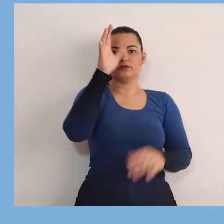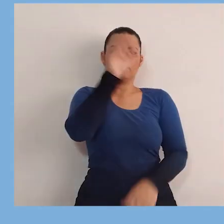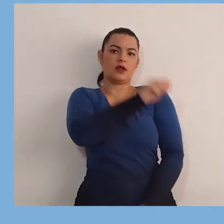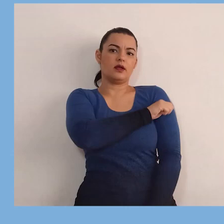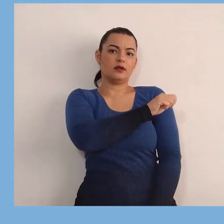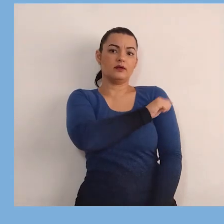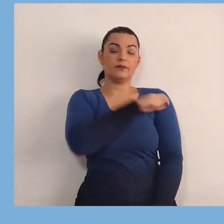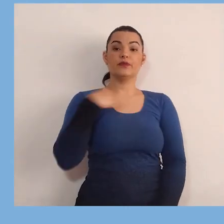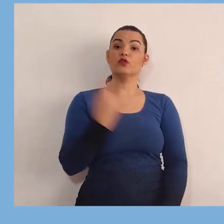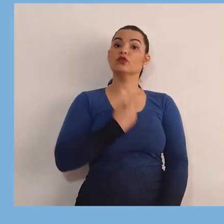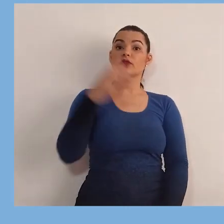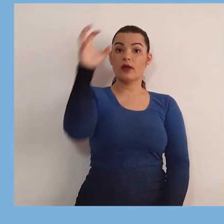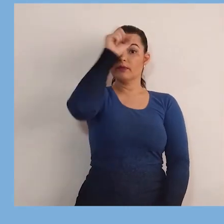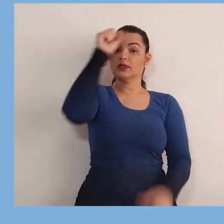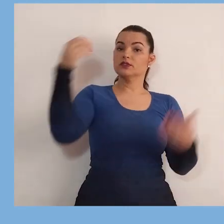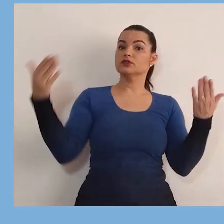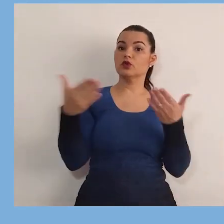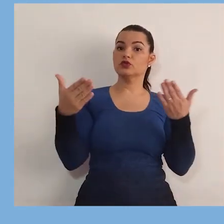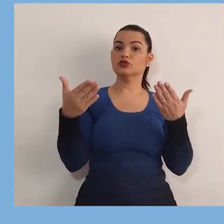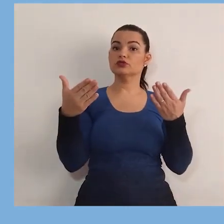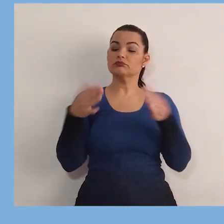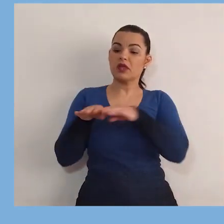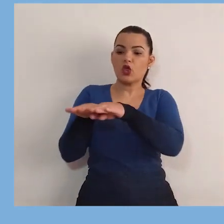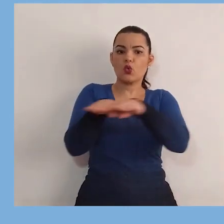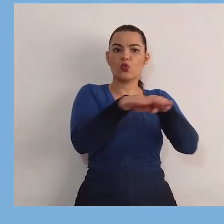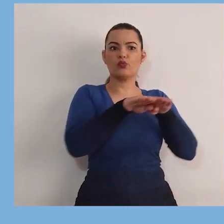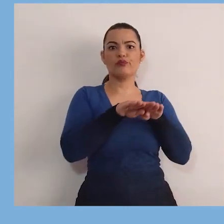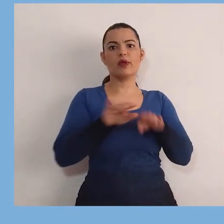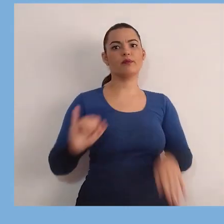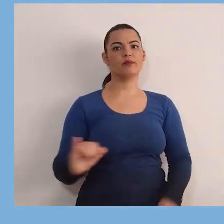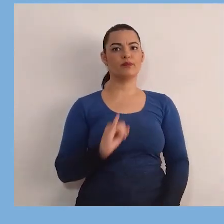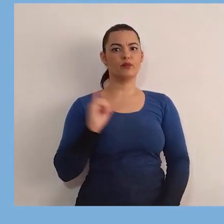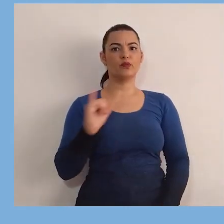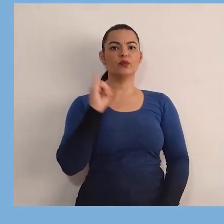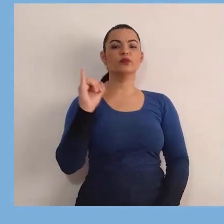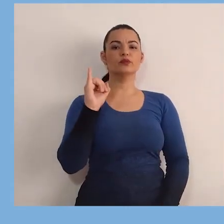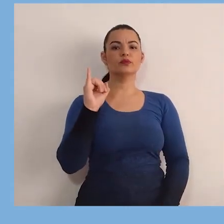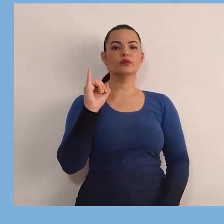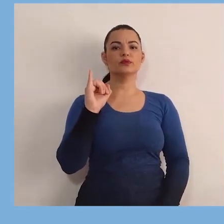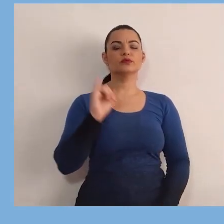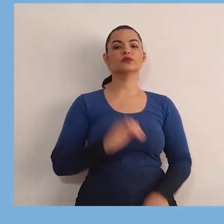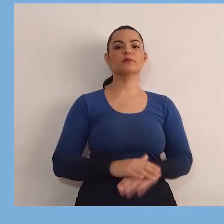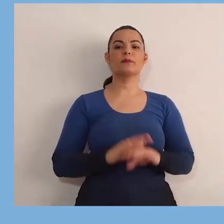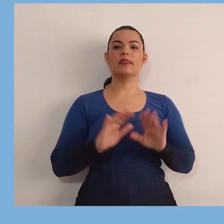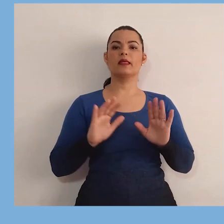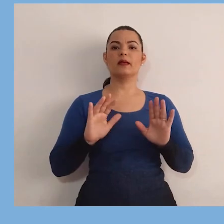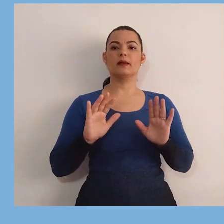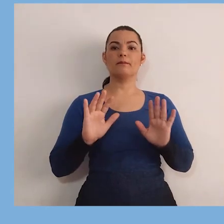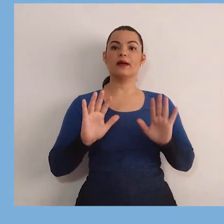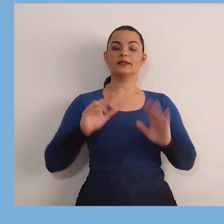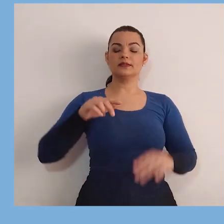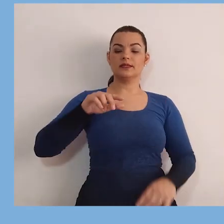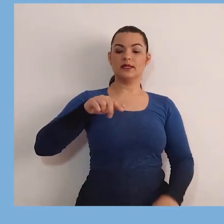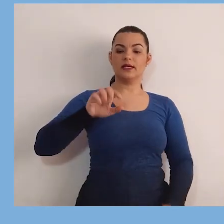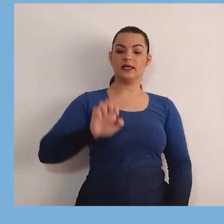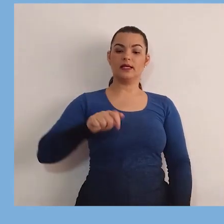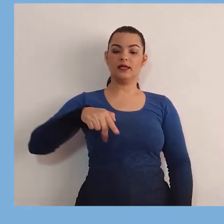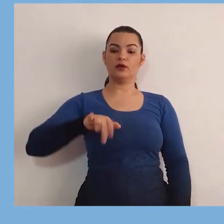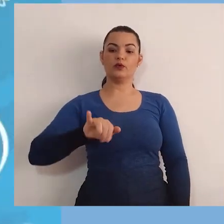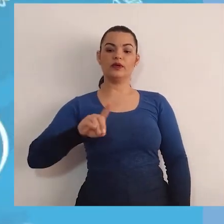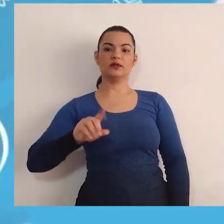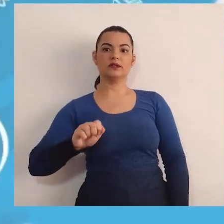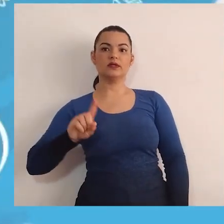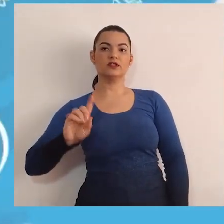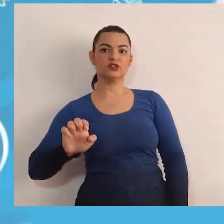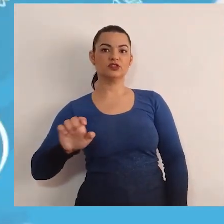Aprendemos que a igualdade, ela é muito importante, mas a equidade também. Eu